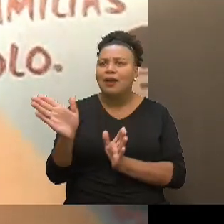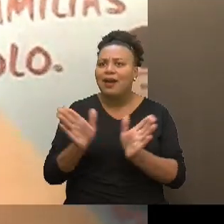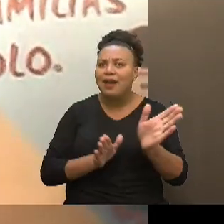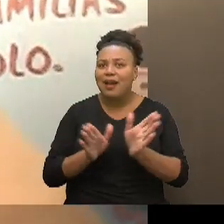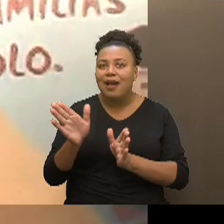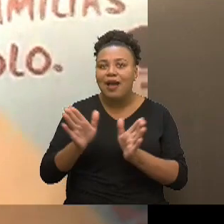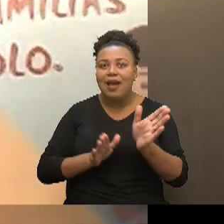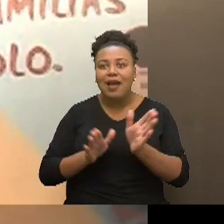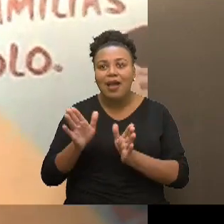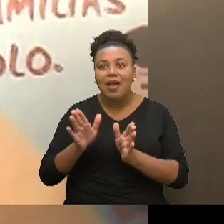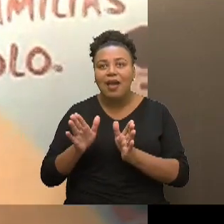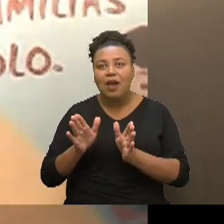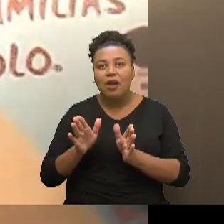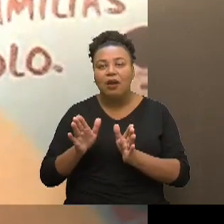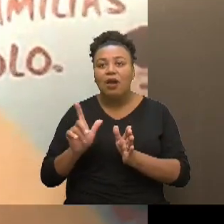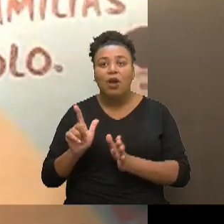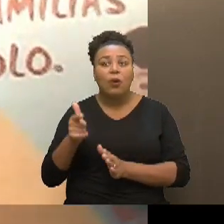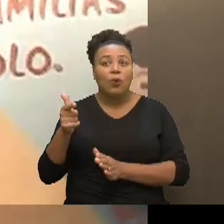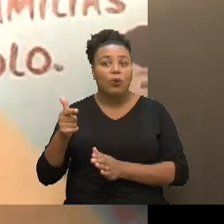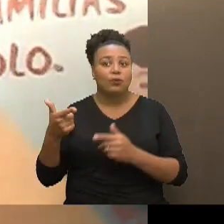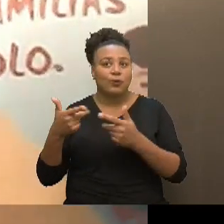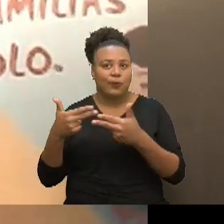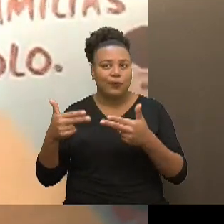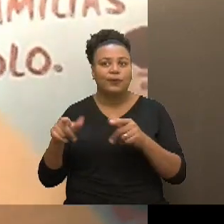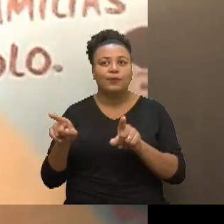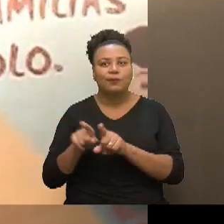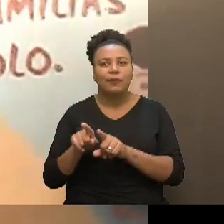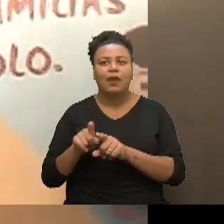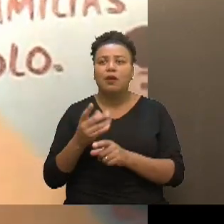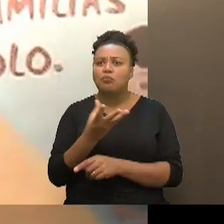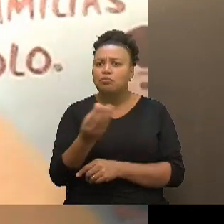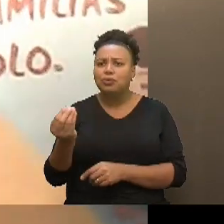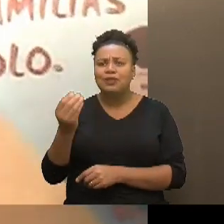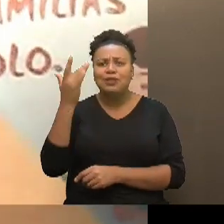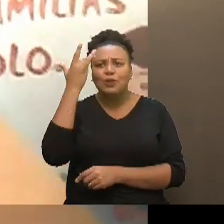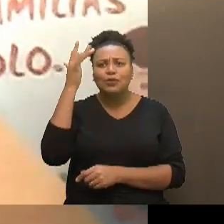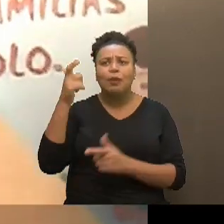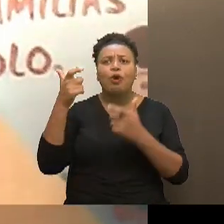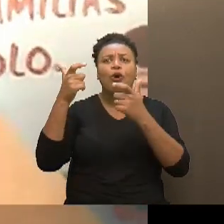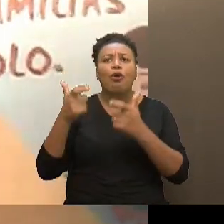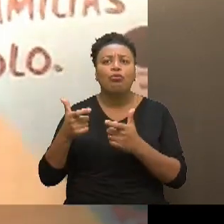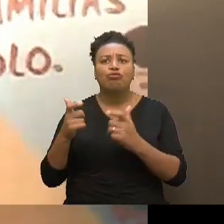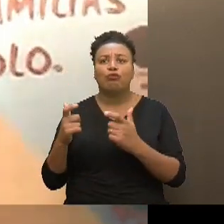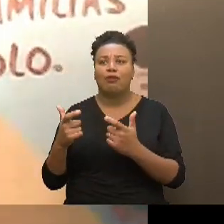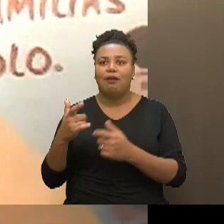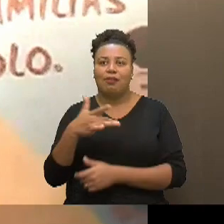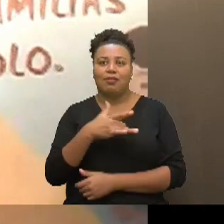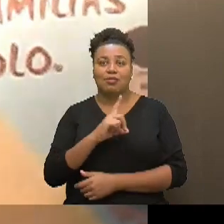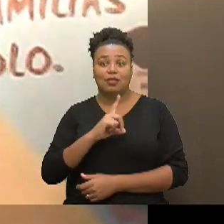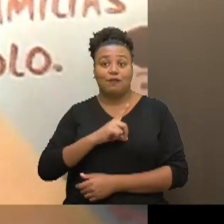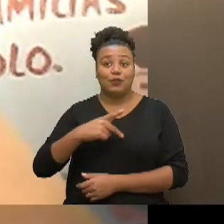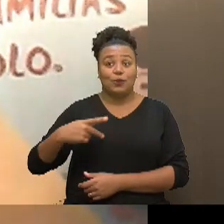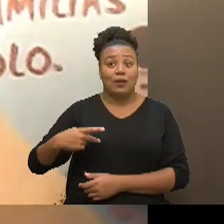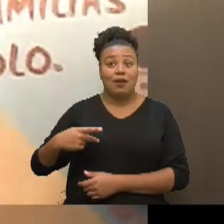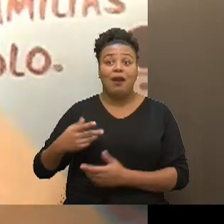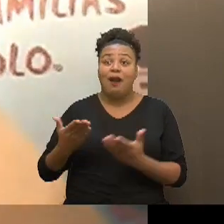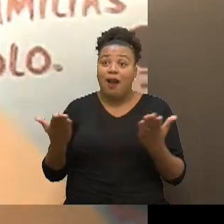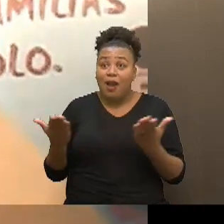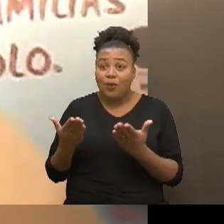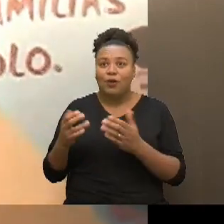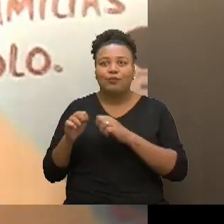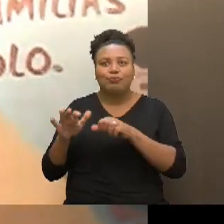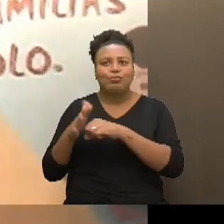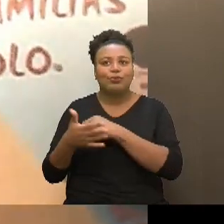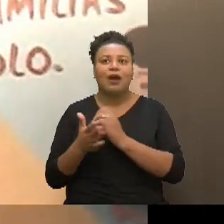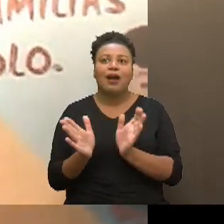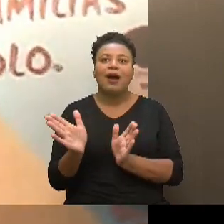é outro fator né porque muitas nem sabem onde fica a defensoria e agora durante a pandemia o